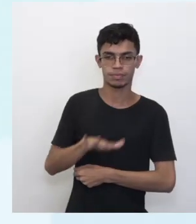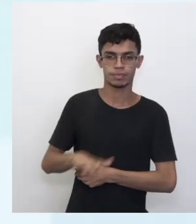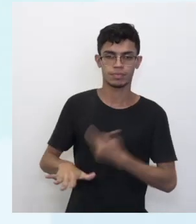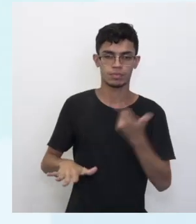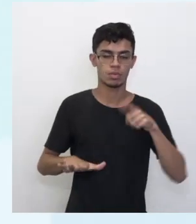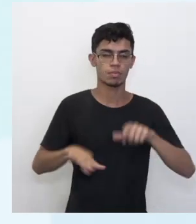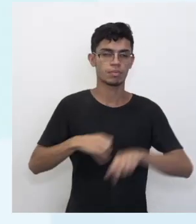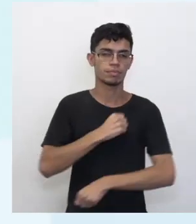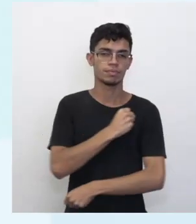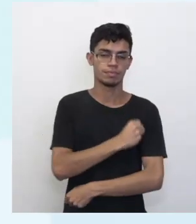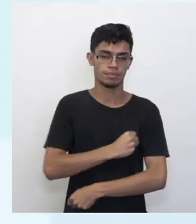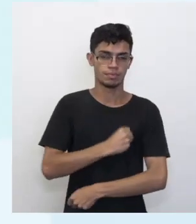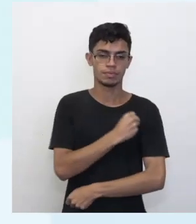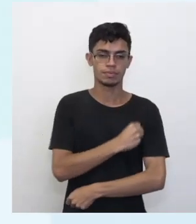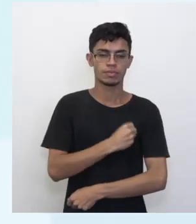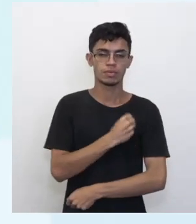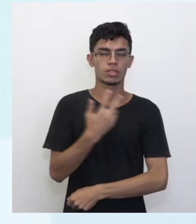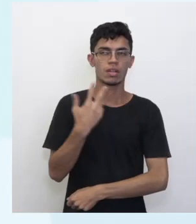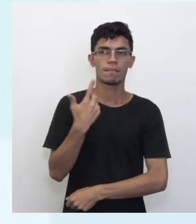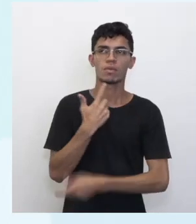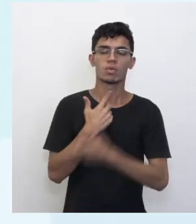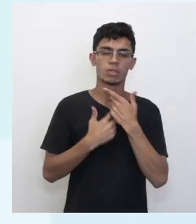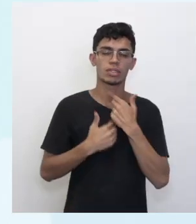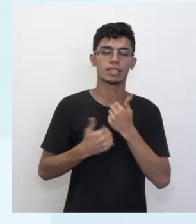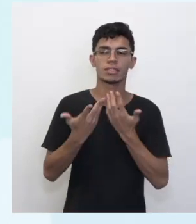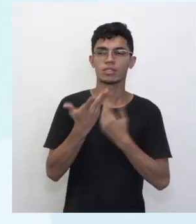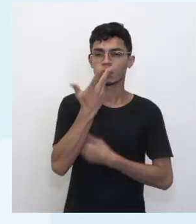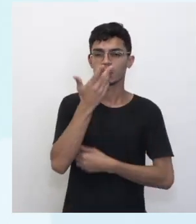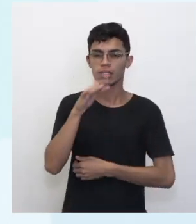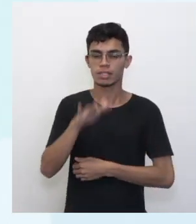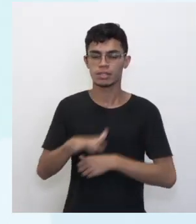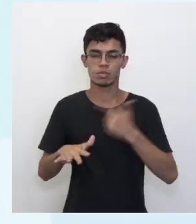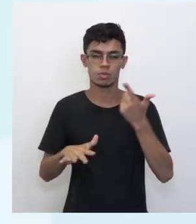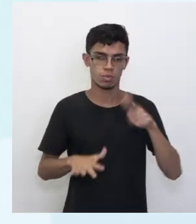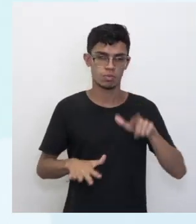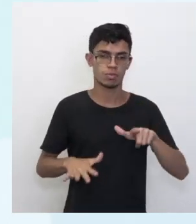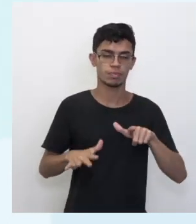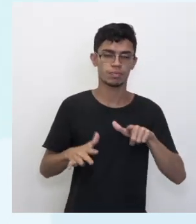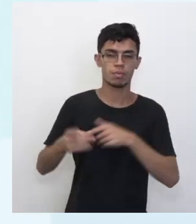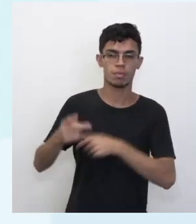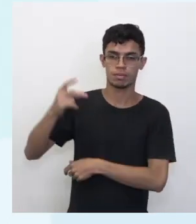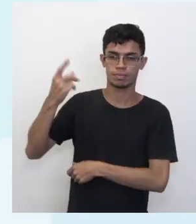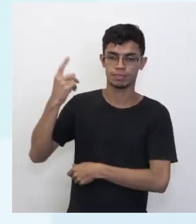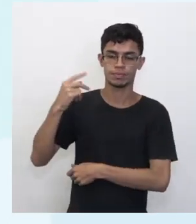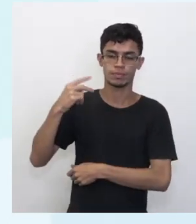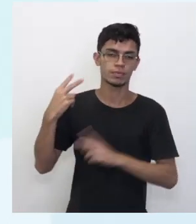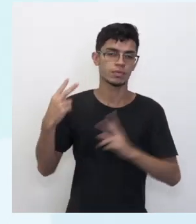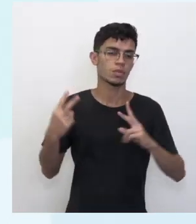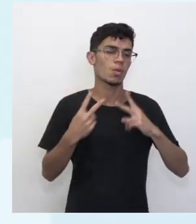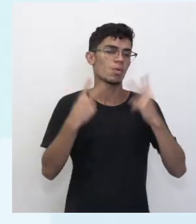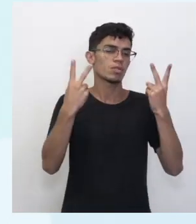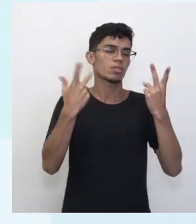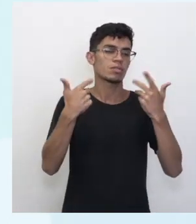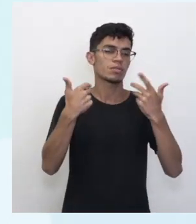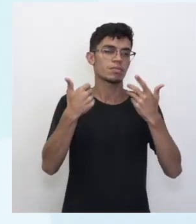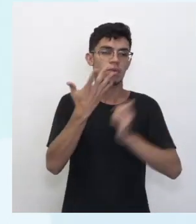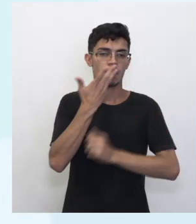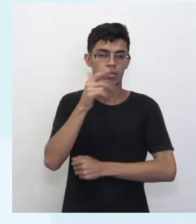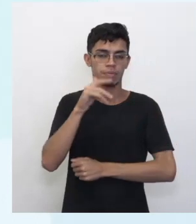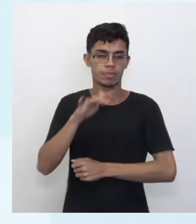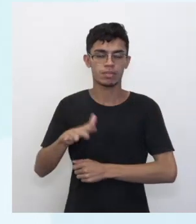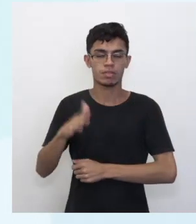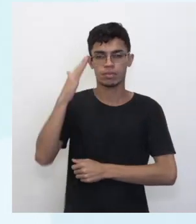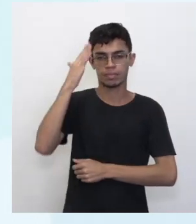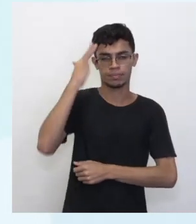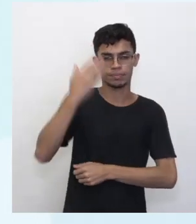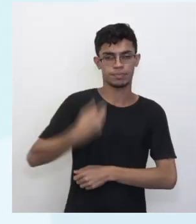saudade. Que é essa vontade de voltar a ser criança e a valorização da infância. Mas sabemos que a